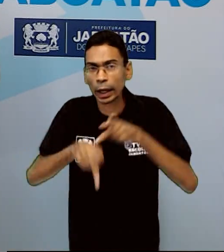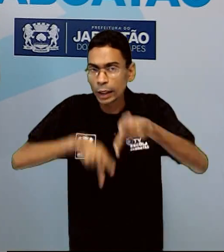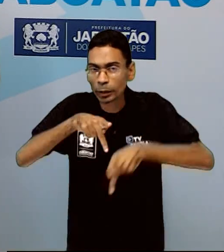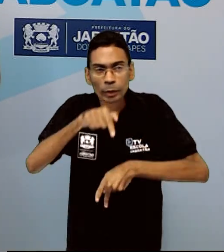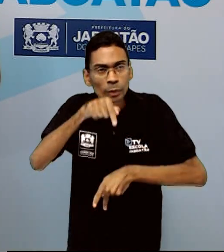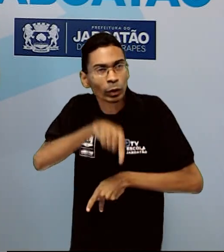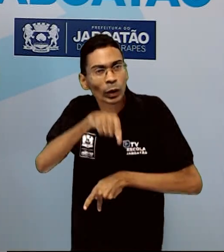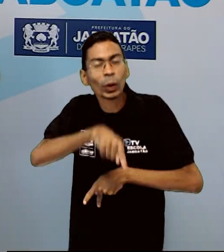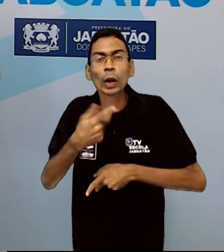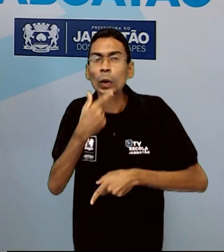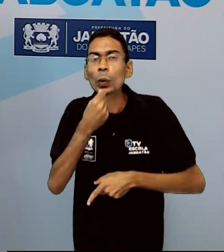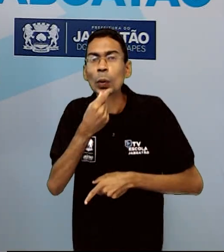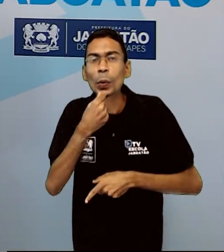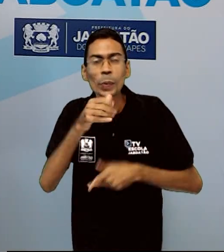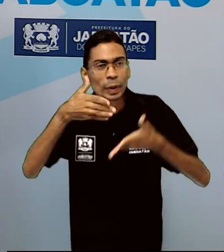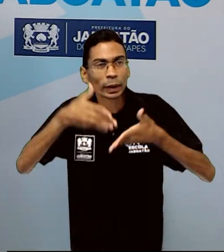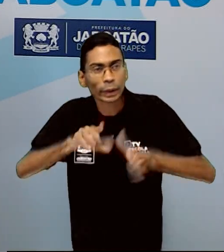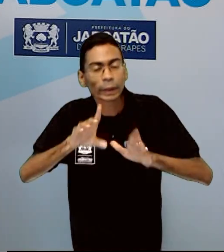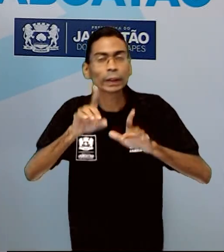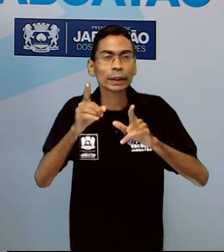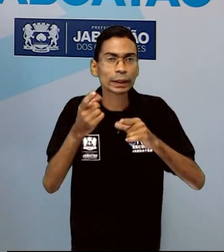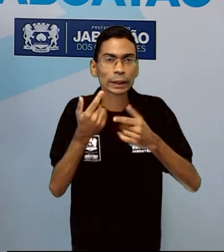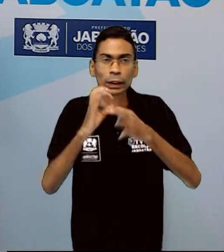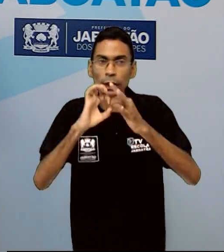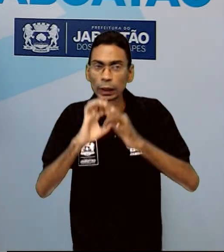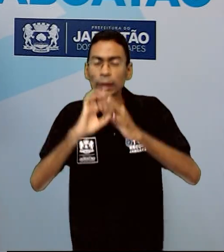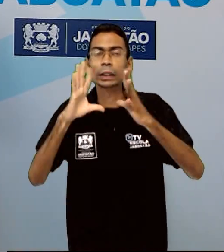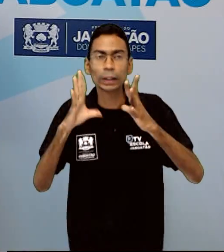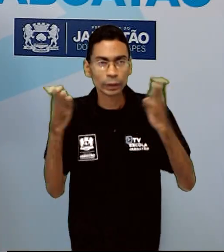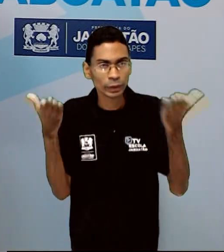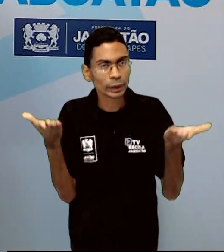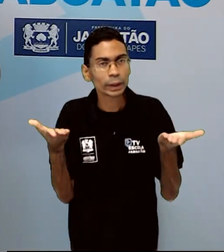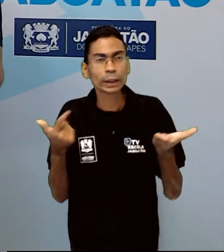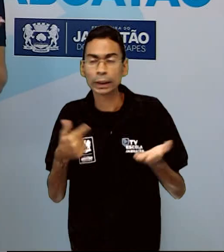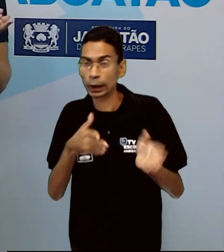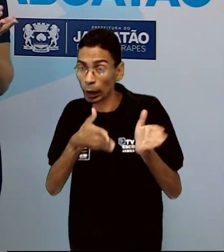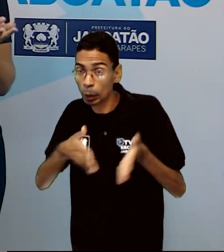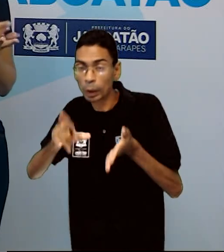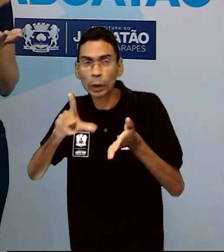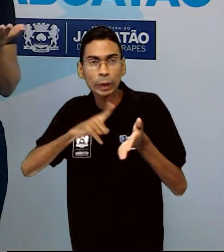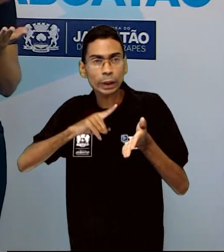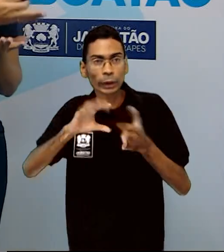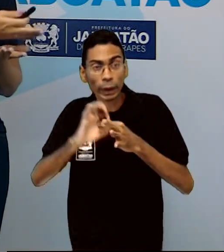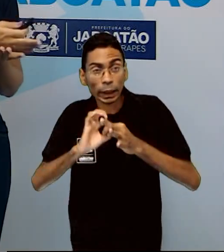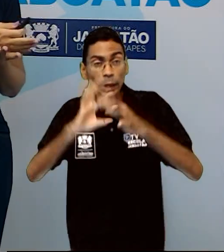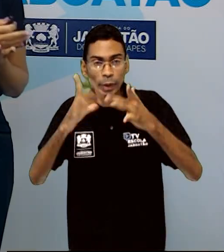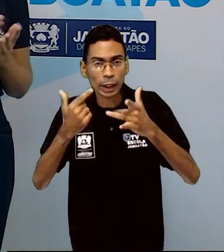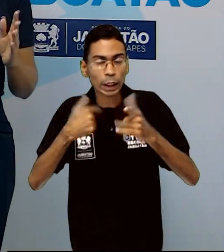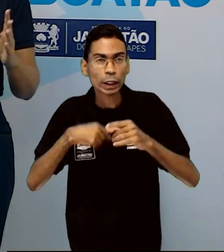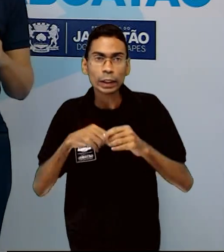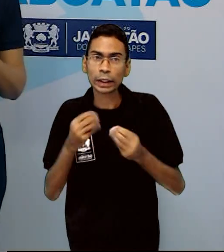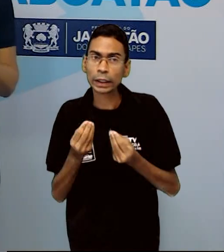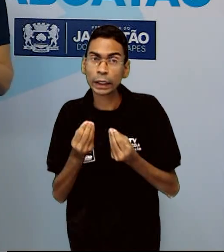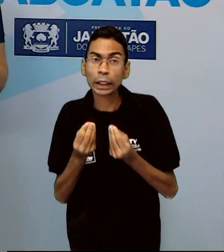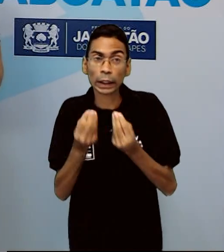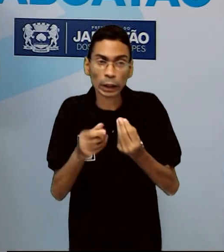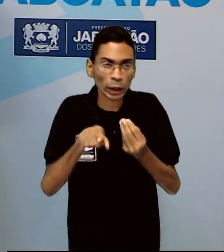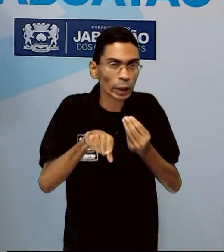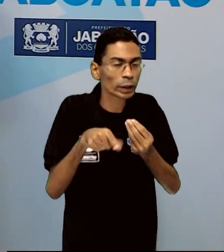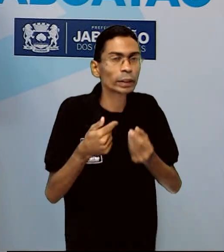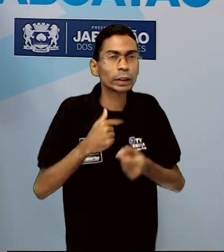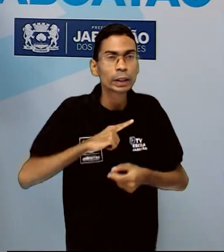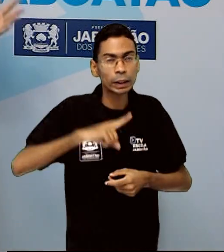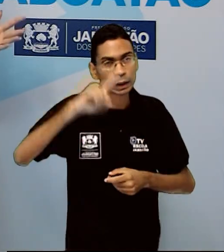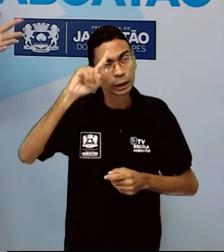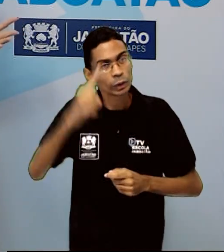homens que nascessem já eram considerados livres. Porém, aquela liberdade que lhes eram concedida, eles não poderiam fazer